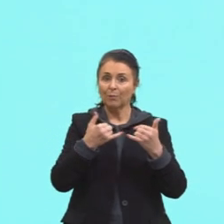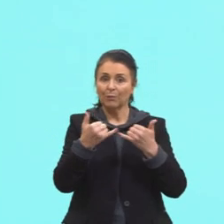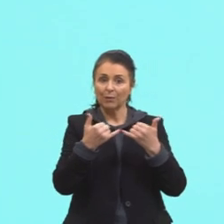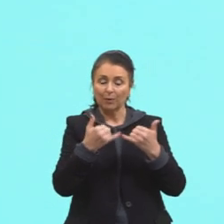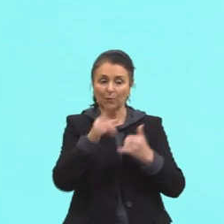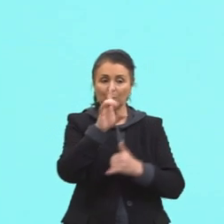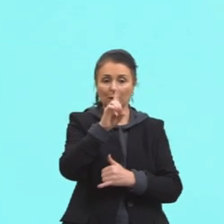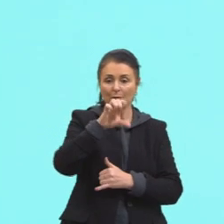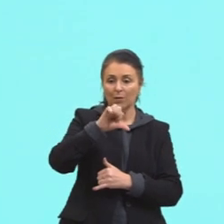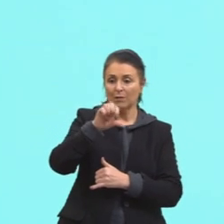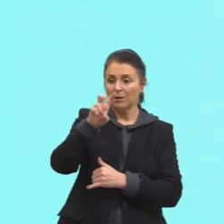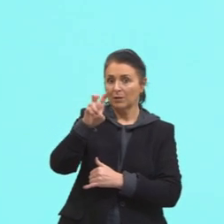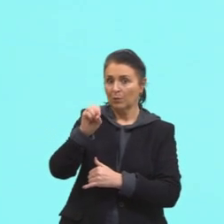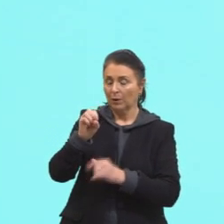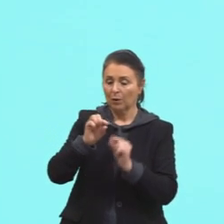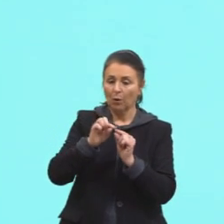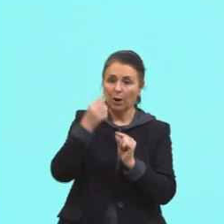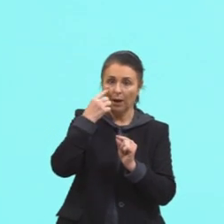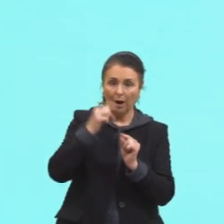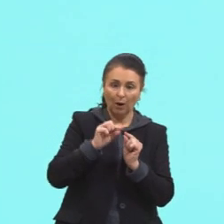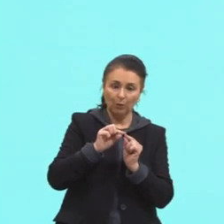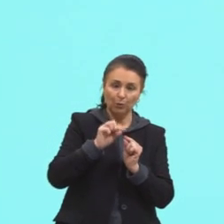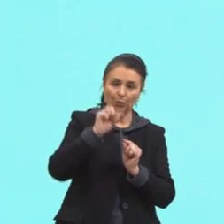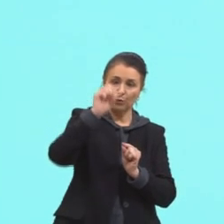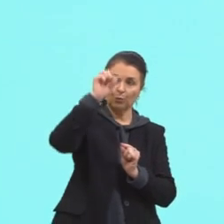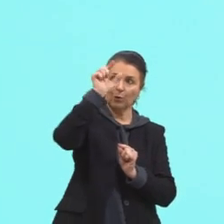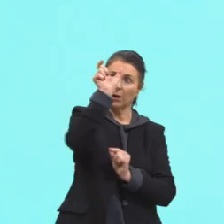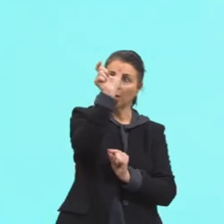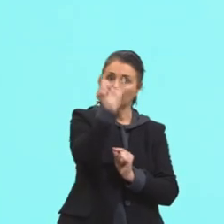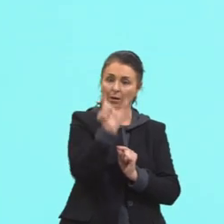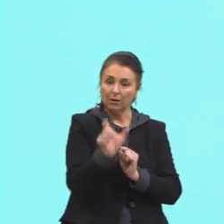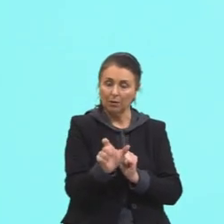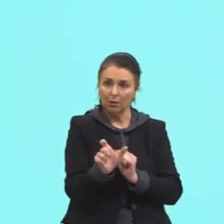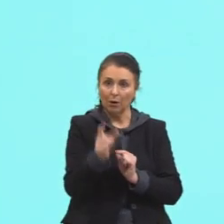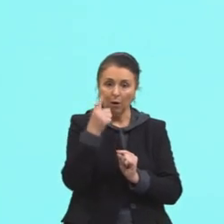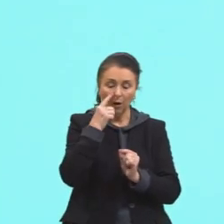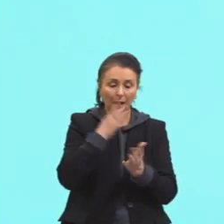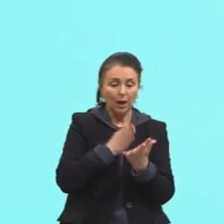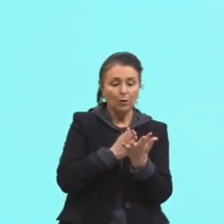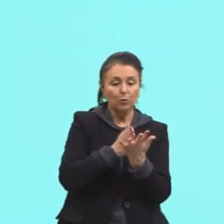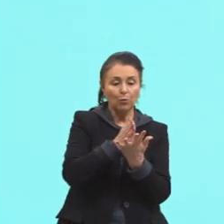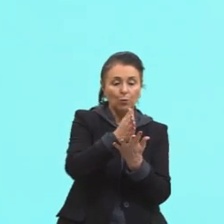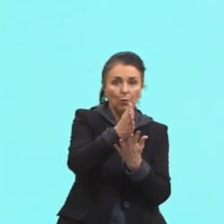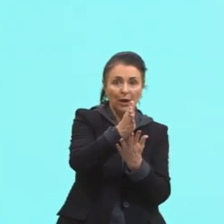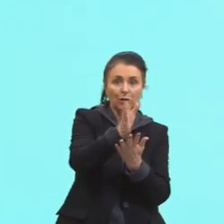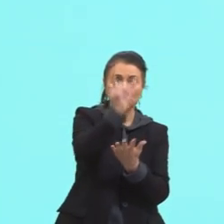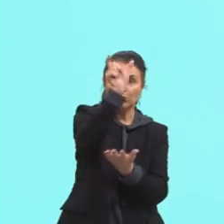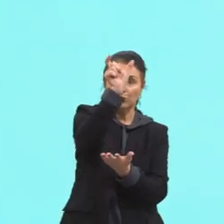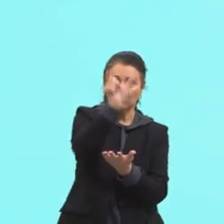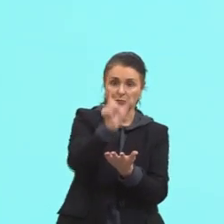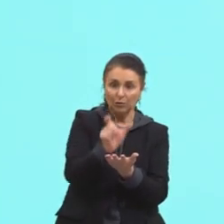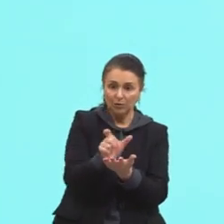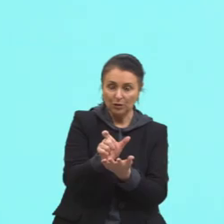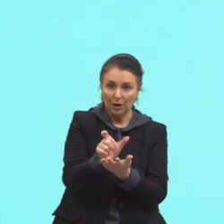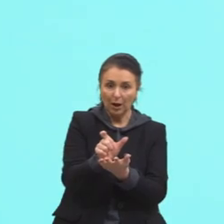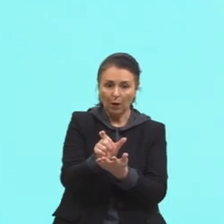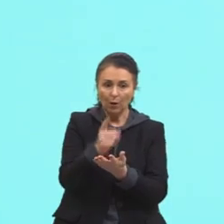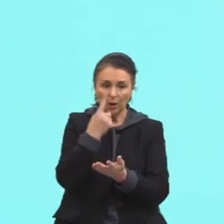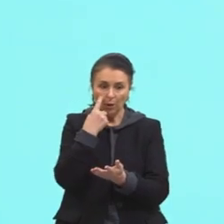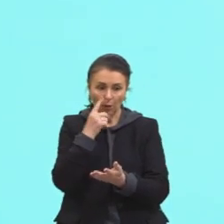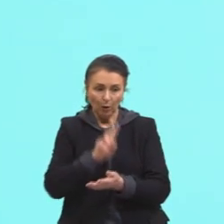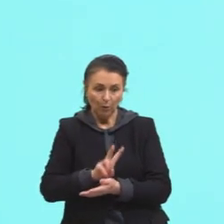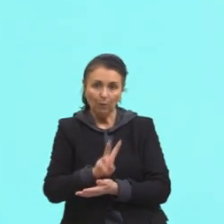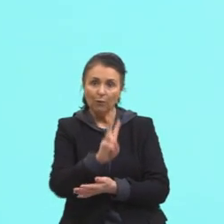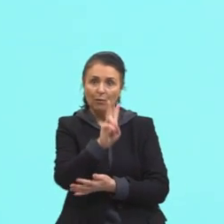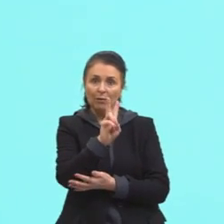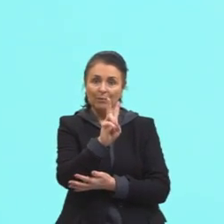eu vejo a altura da minha coluna e vou lá no eixo vertical para ver o valor, né? Todas elas, então,